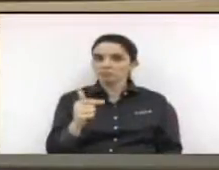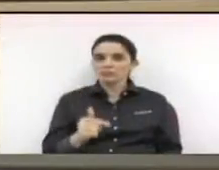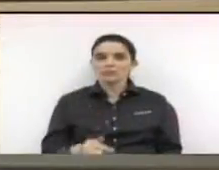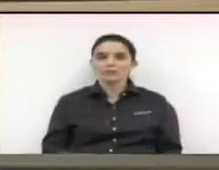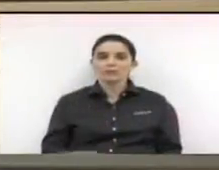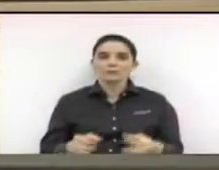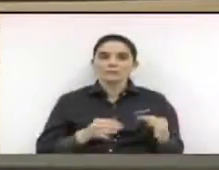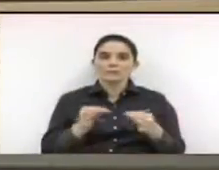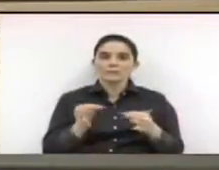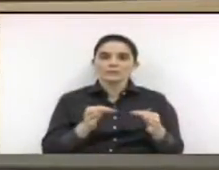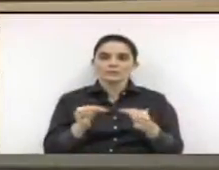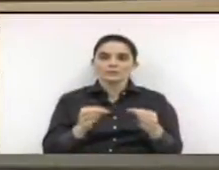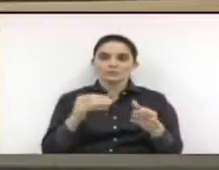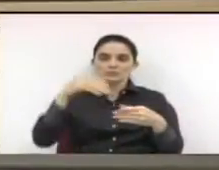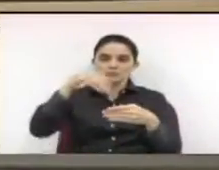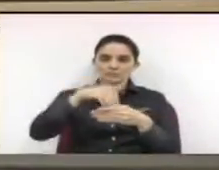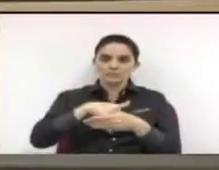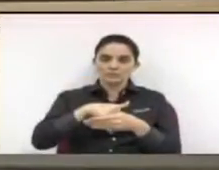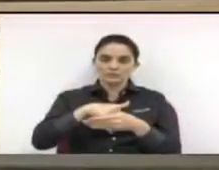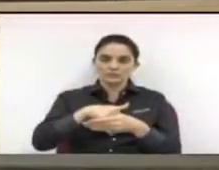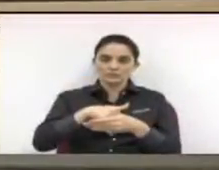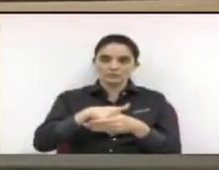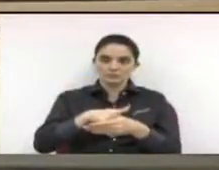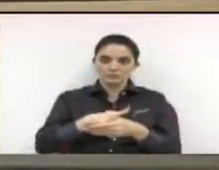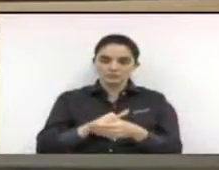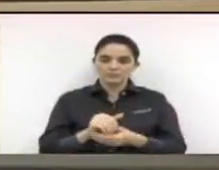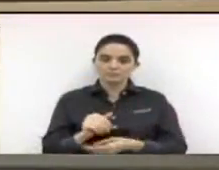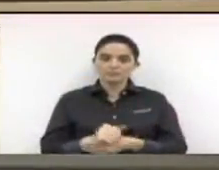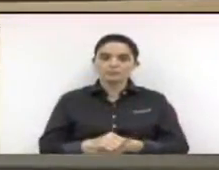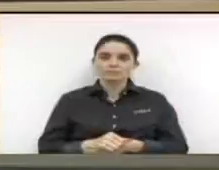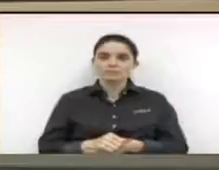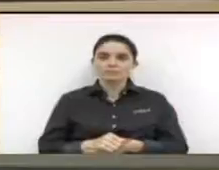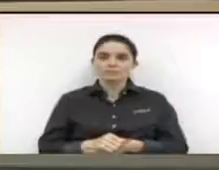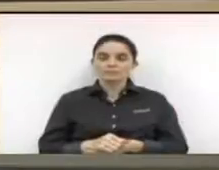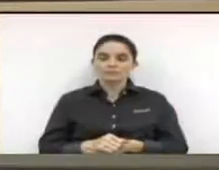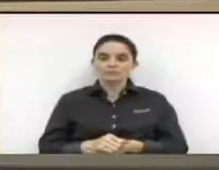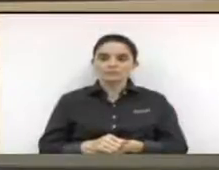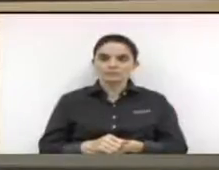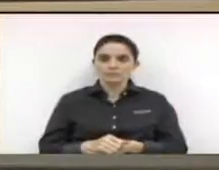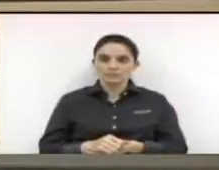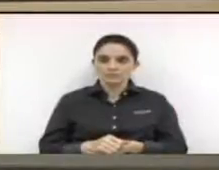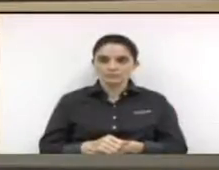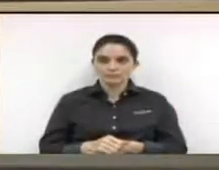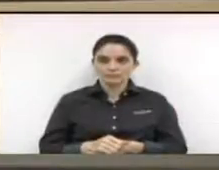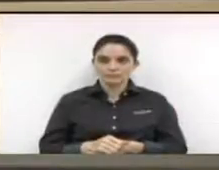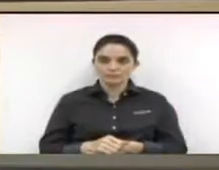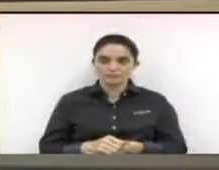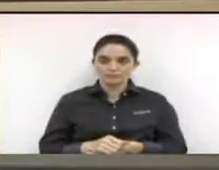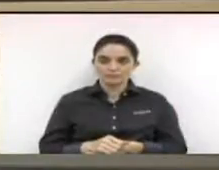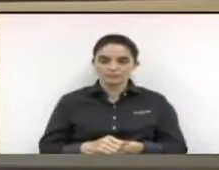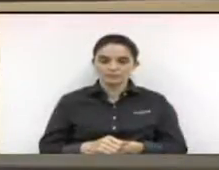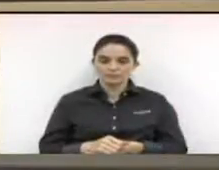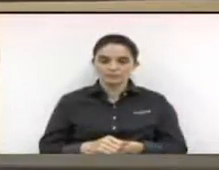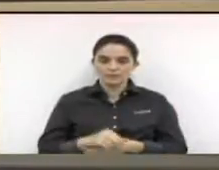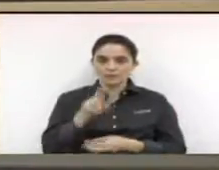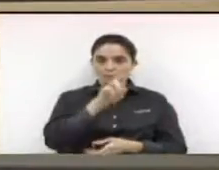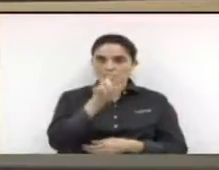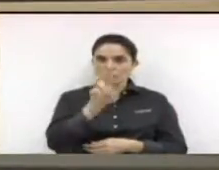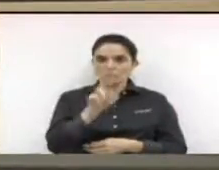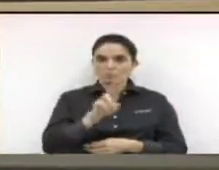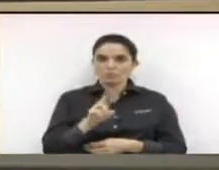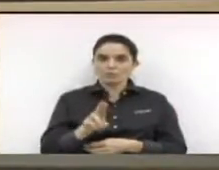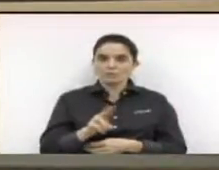o projeto vai a votação ao primeiro secretário para a votação pois a a votação é